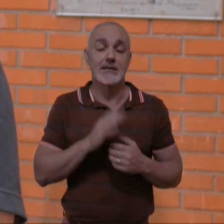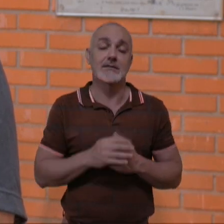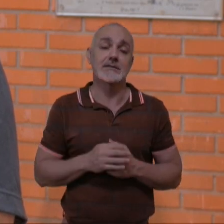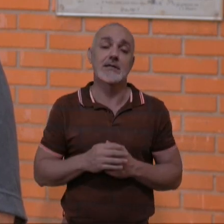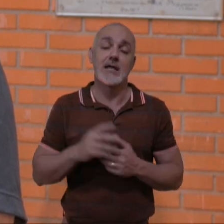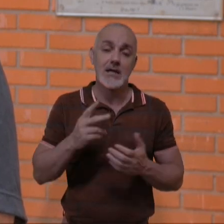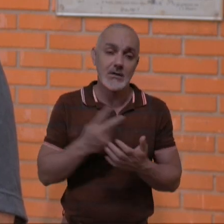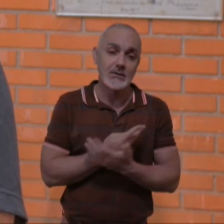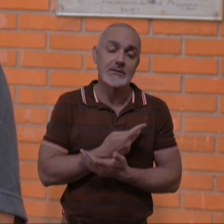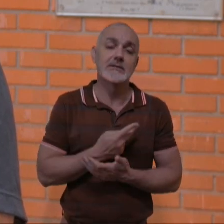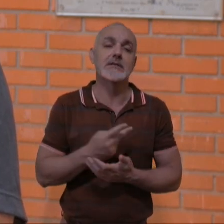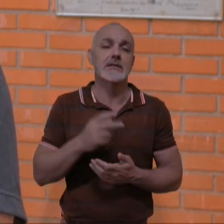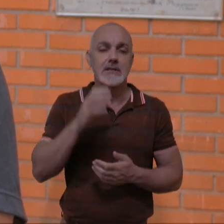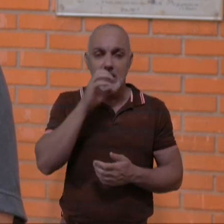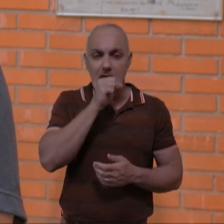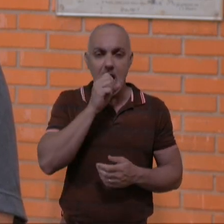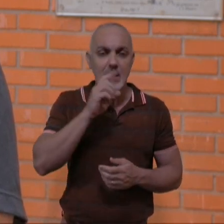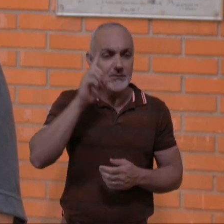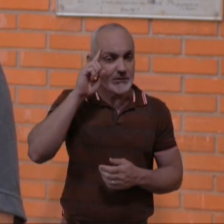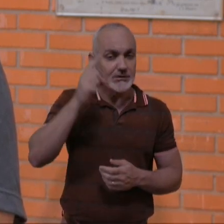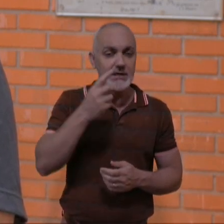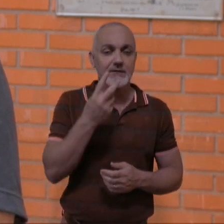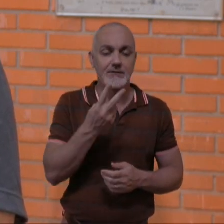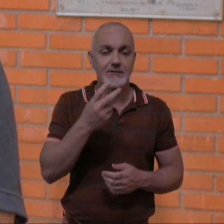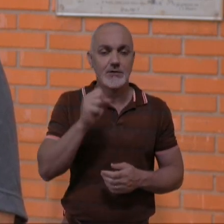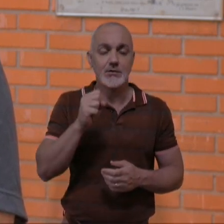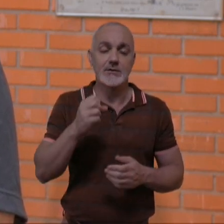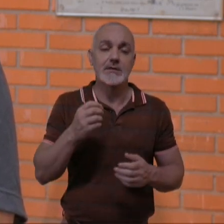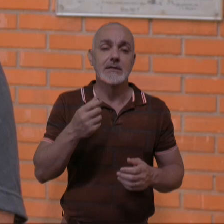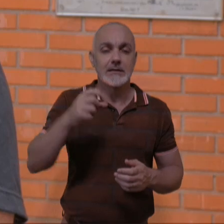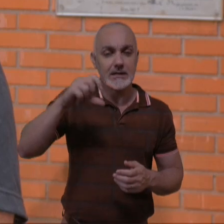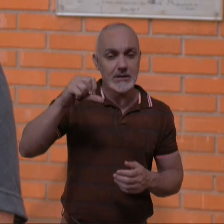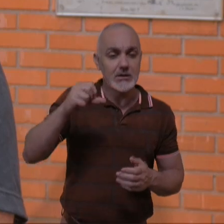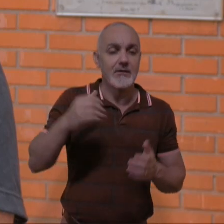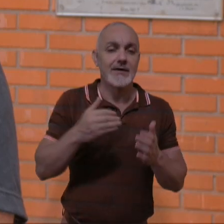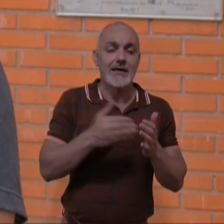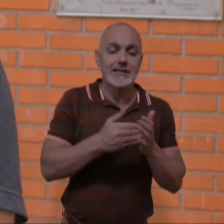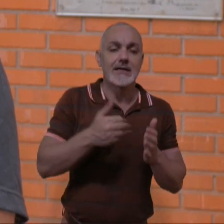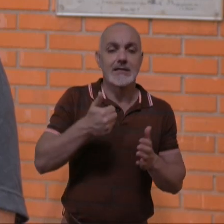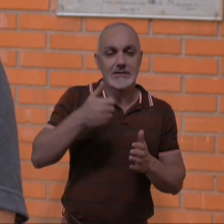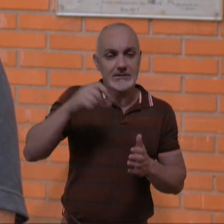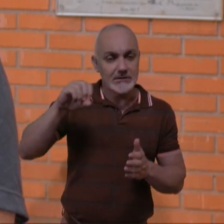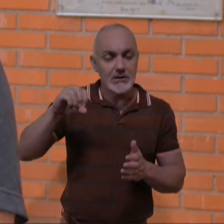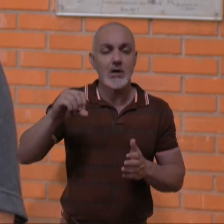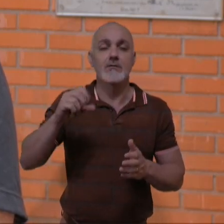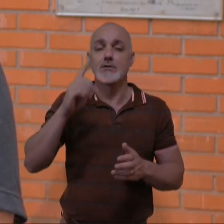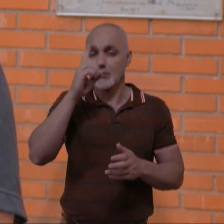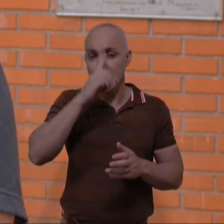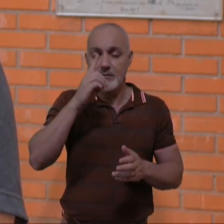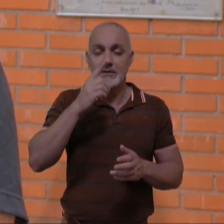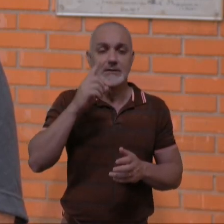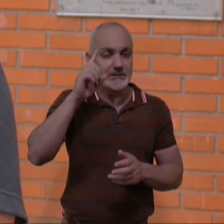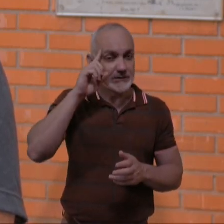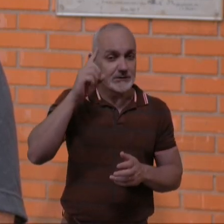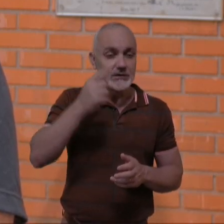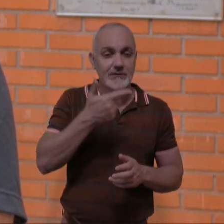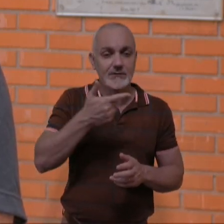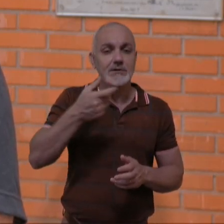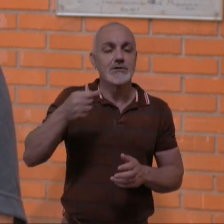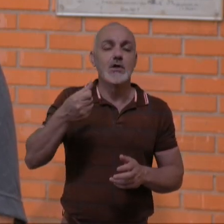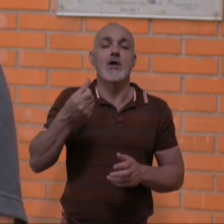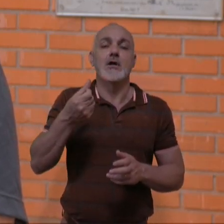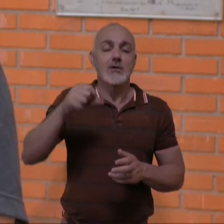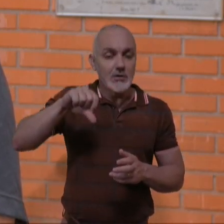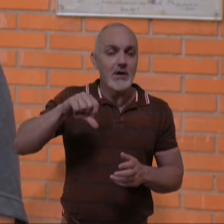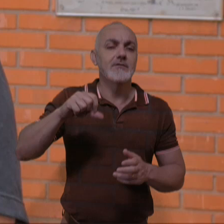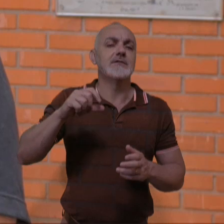E acontecerá no sábado, dia 28, das 9h às 19h. E no domingo, dia 29, das